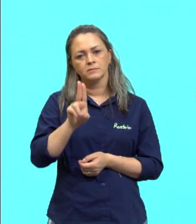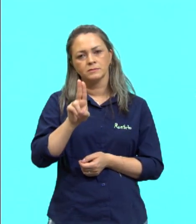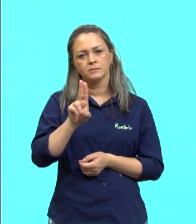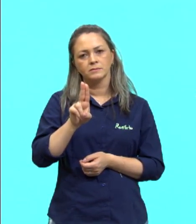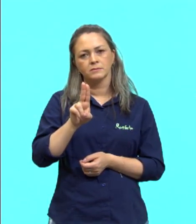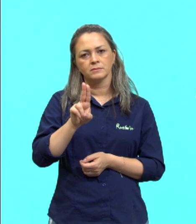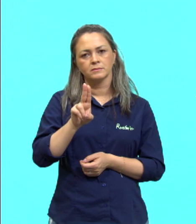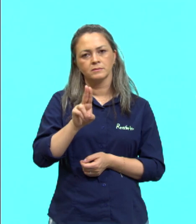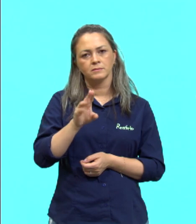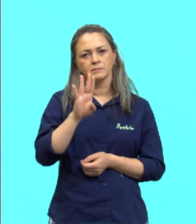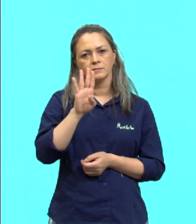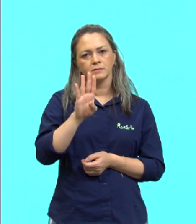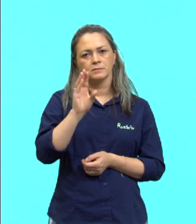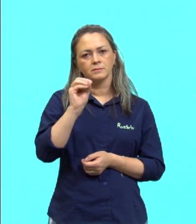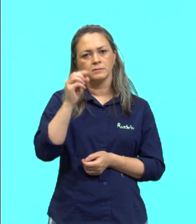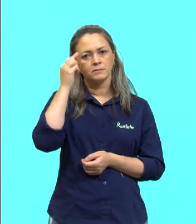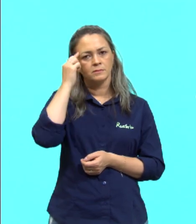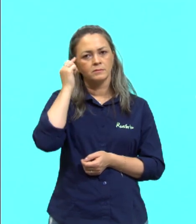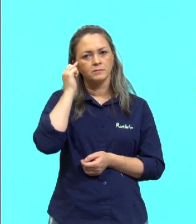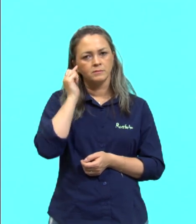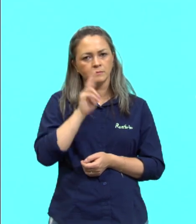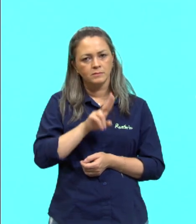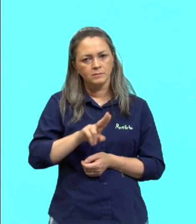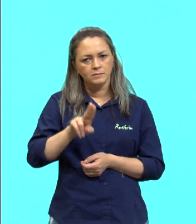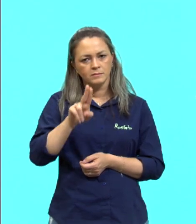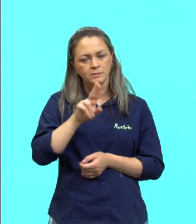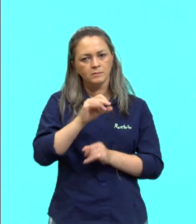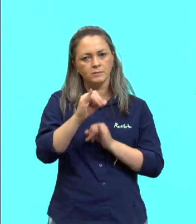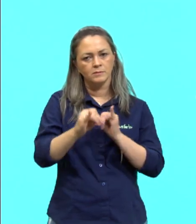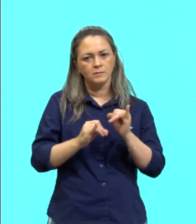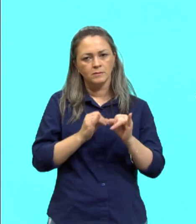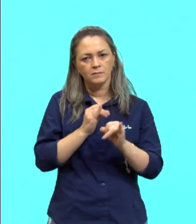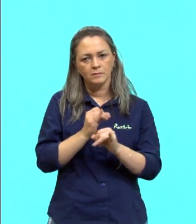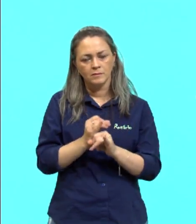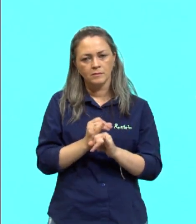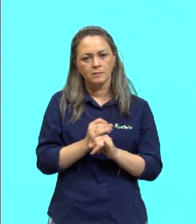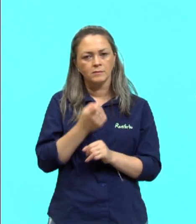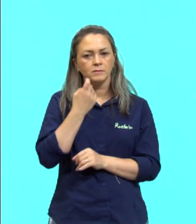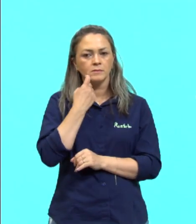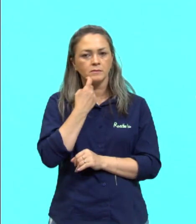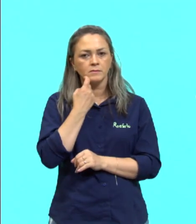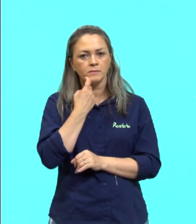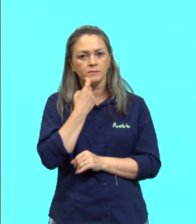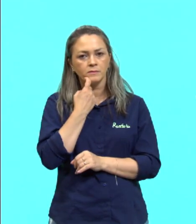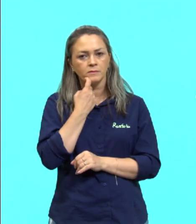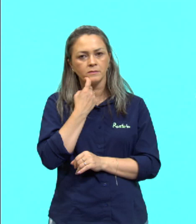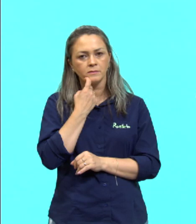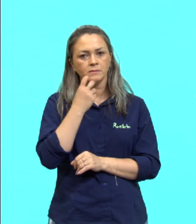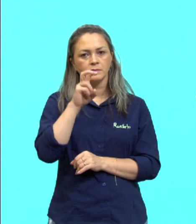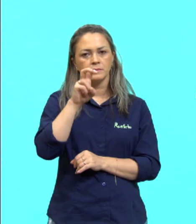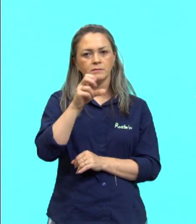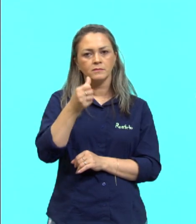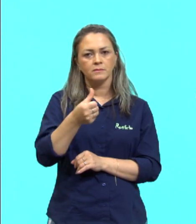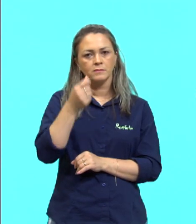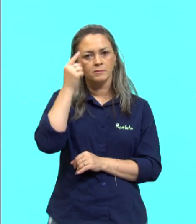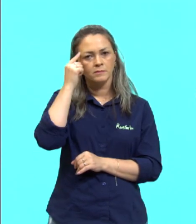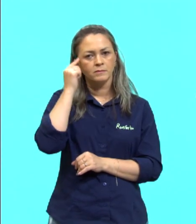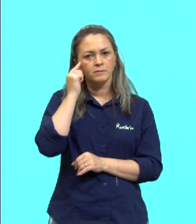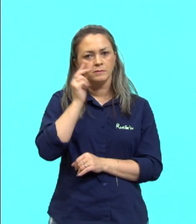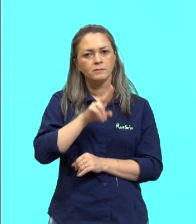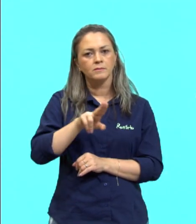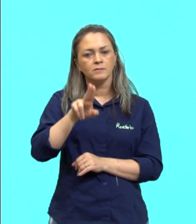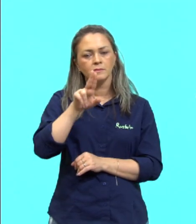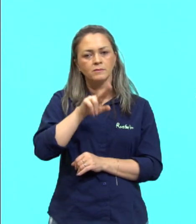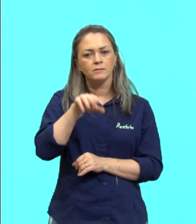tenho 40 minutos de acesso na sexta-feira e tenho 56 minutos de